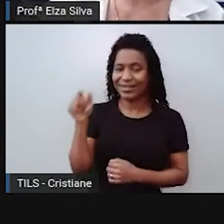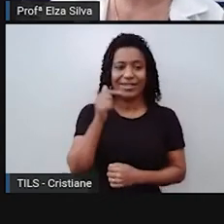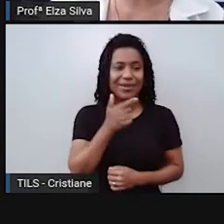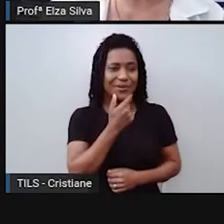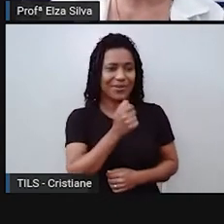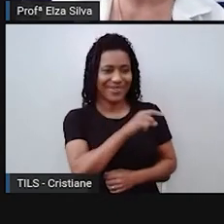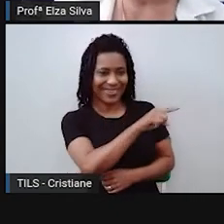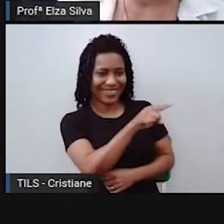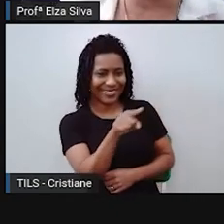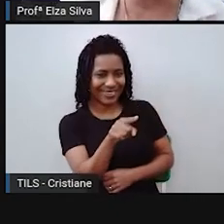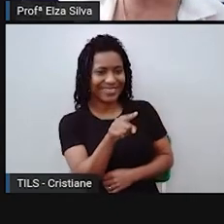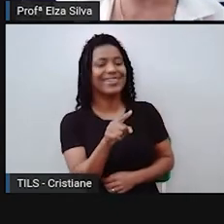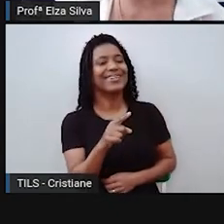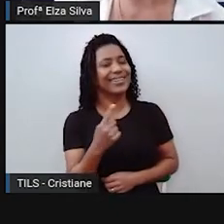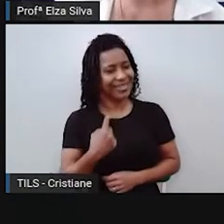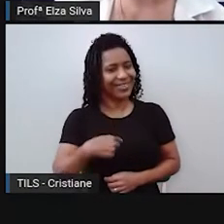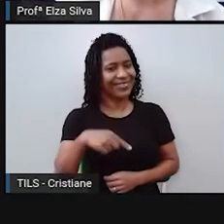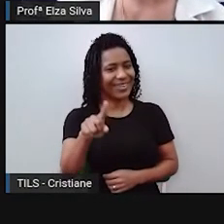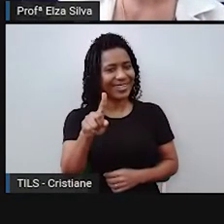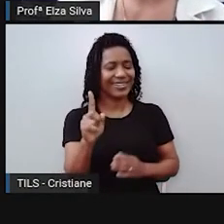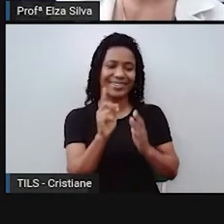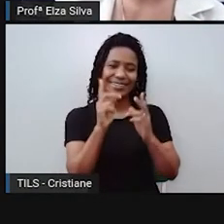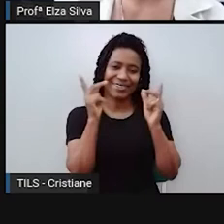Ok? Let's go.